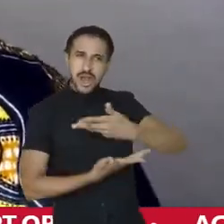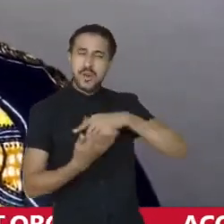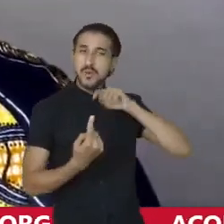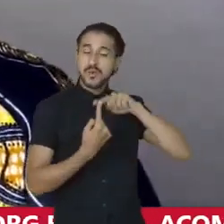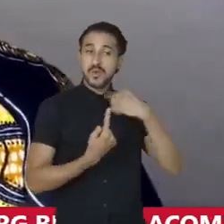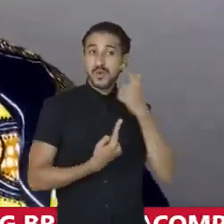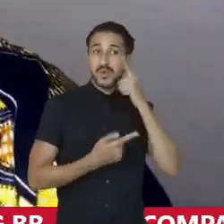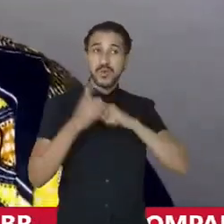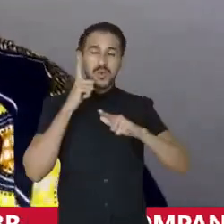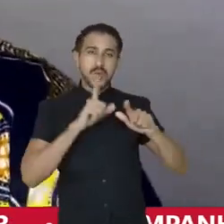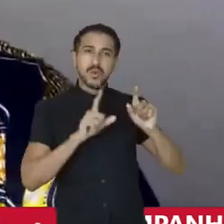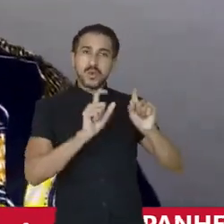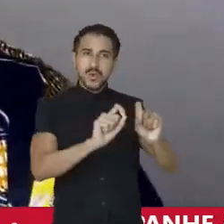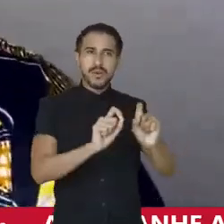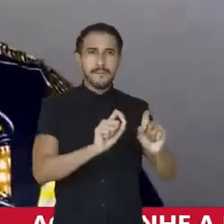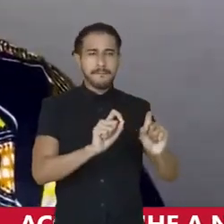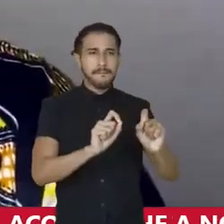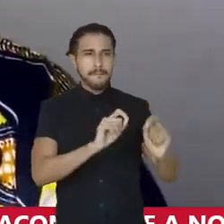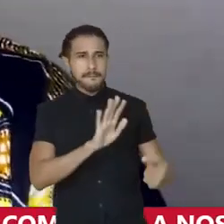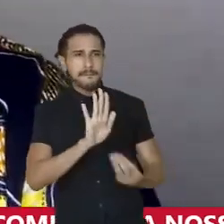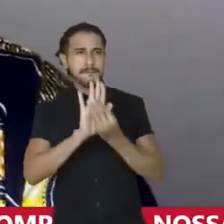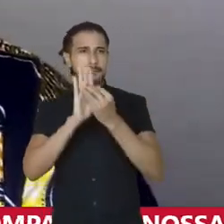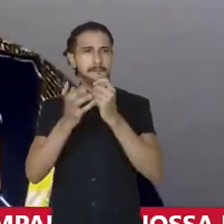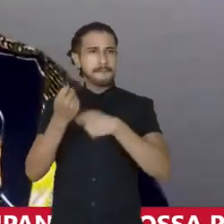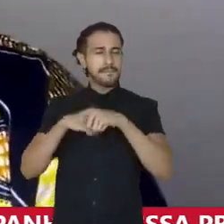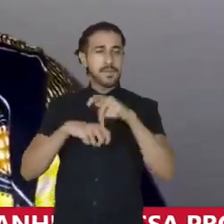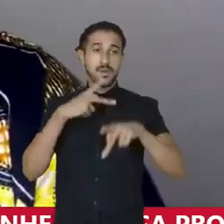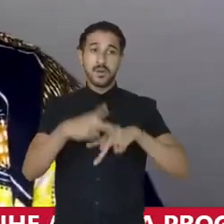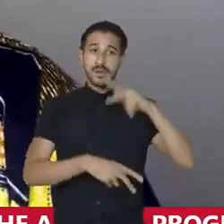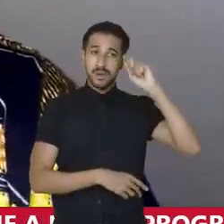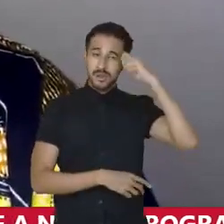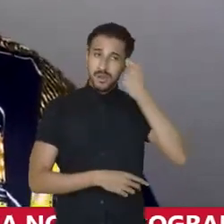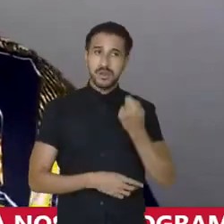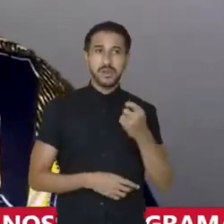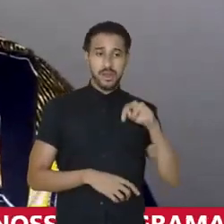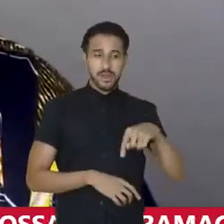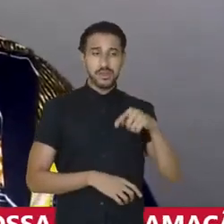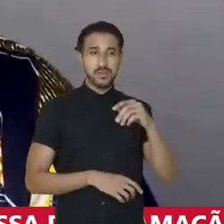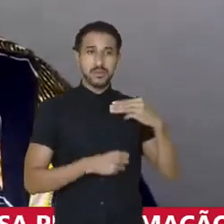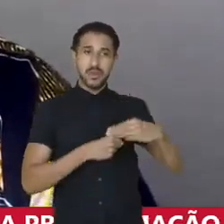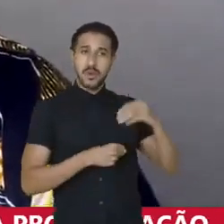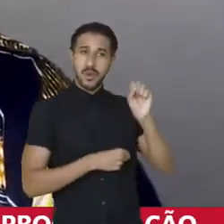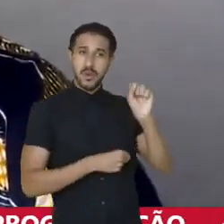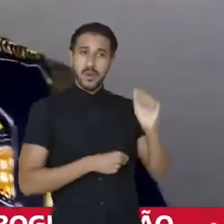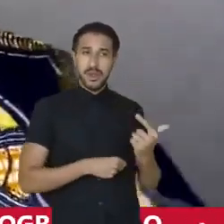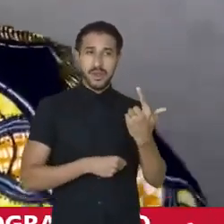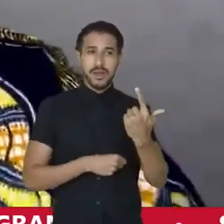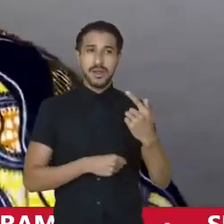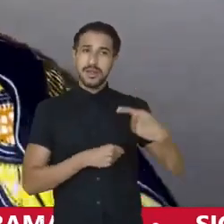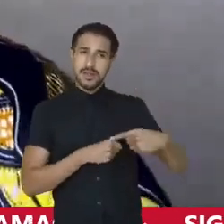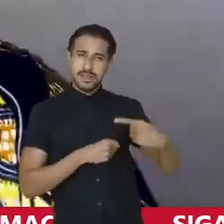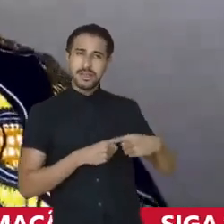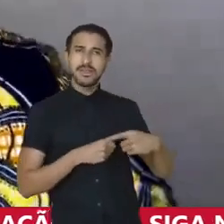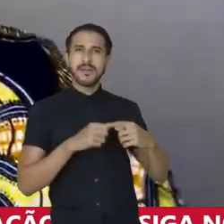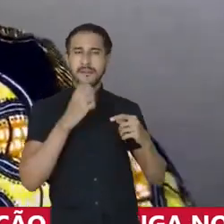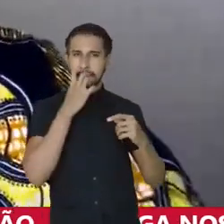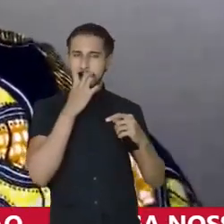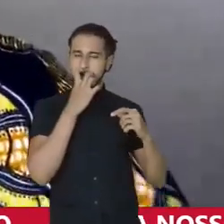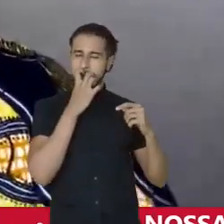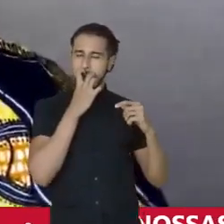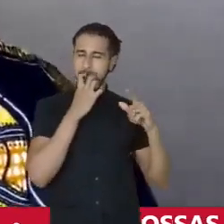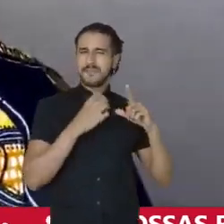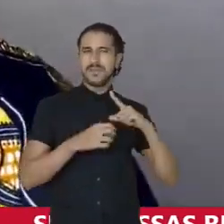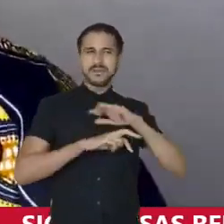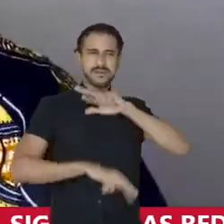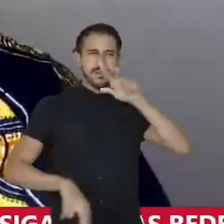consiga não só relocar, mas também colocar no orçamento o povo preto. Aqui no município de Olinda é uma cidade que por mais que tenha